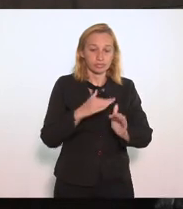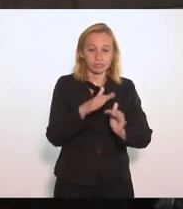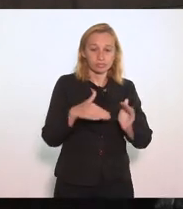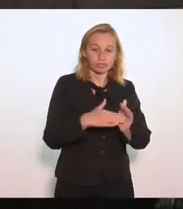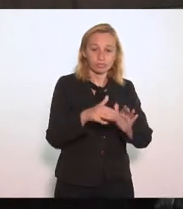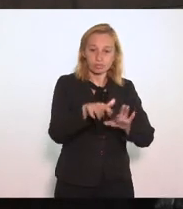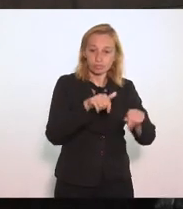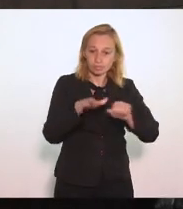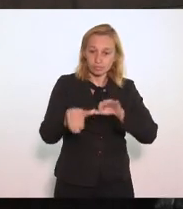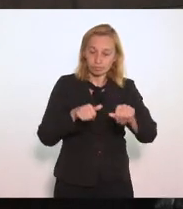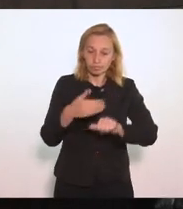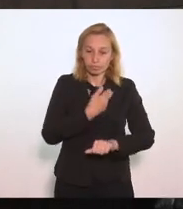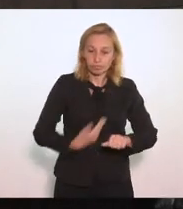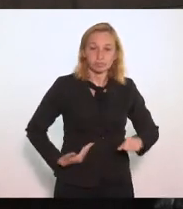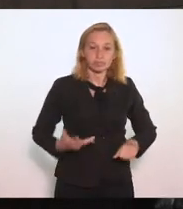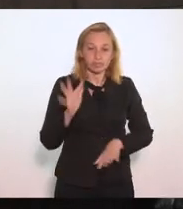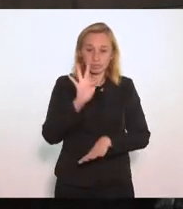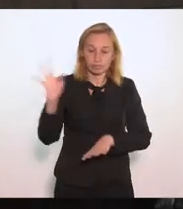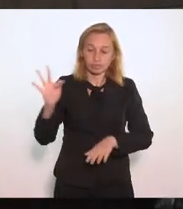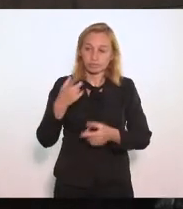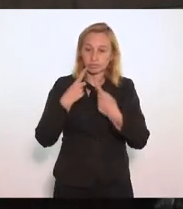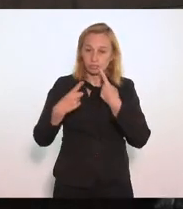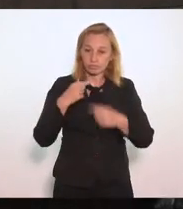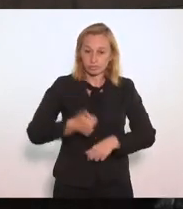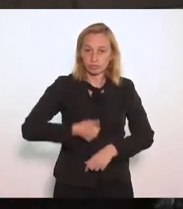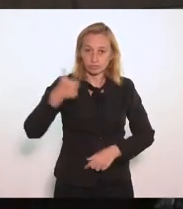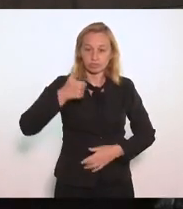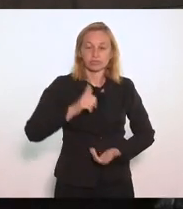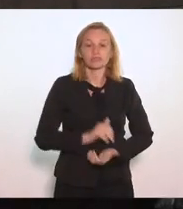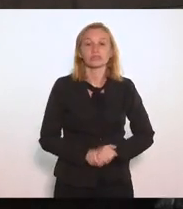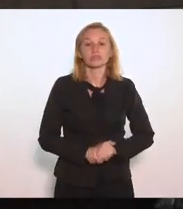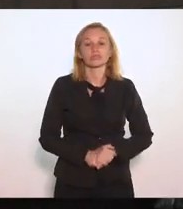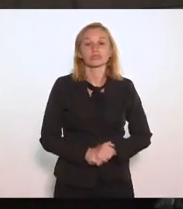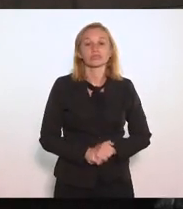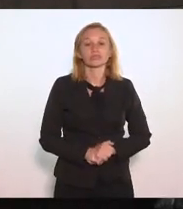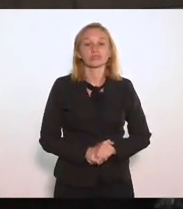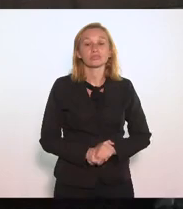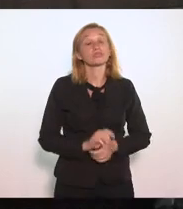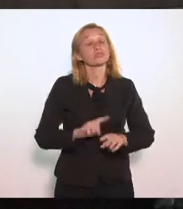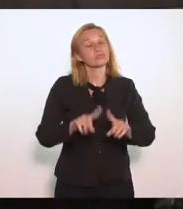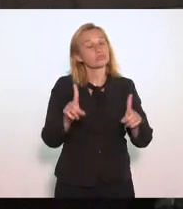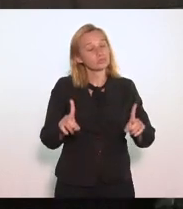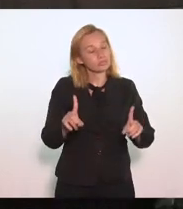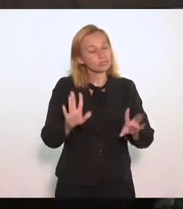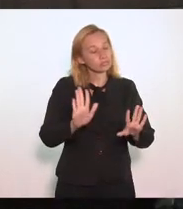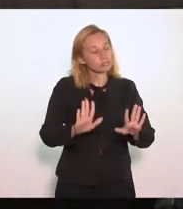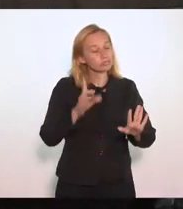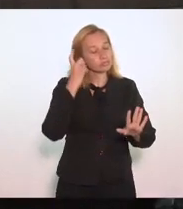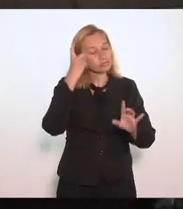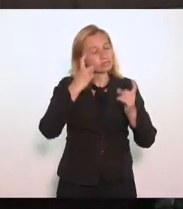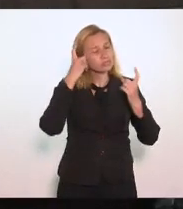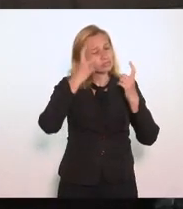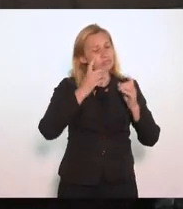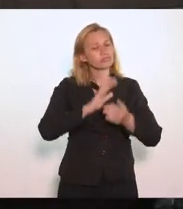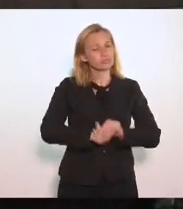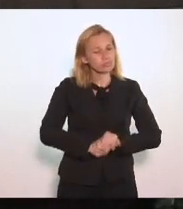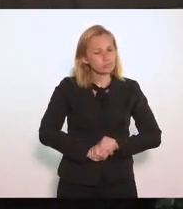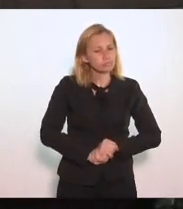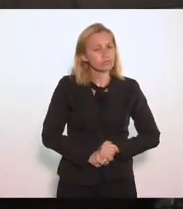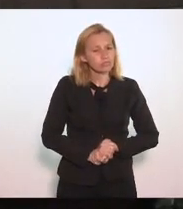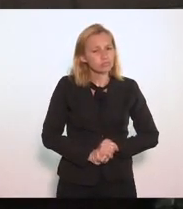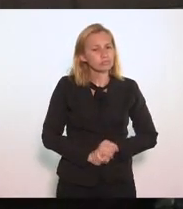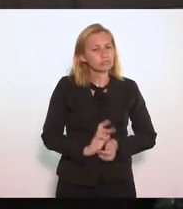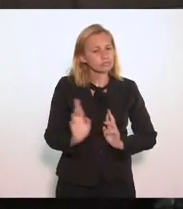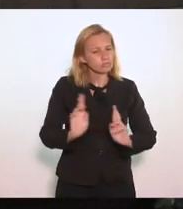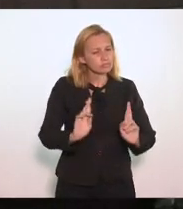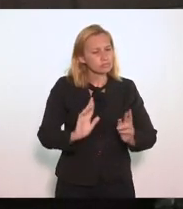Para poder fazer O diálogo Mas muito Me preocupa Com